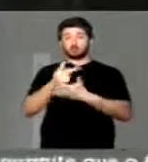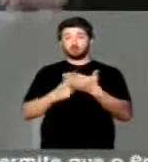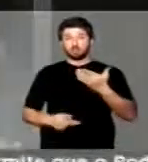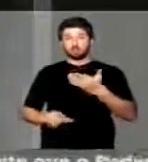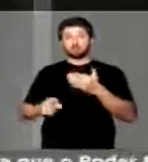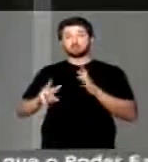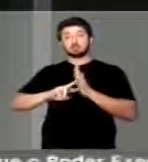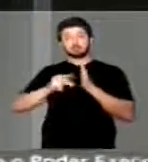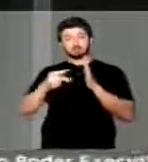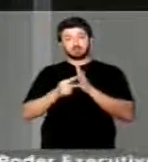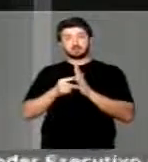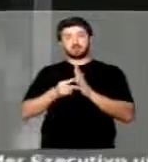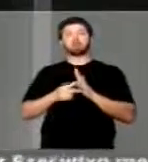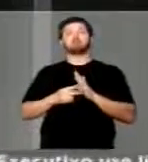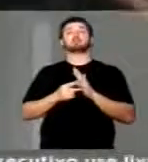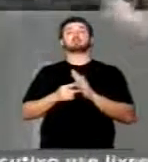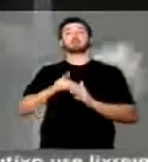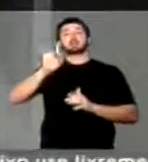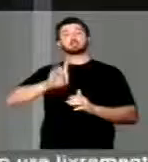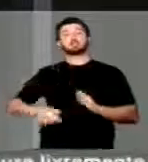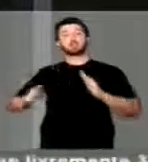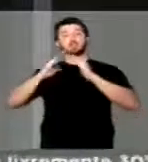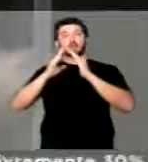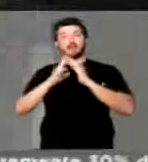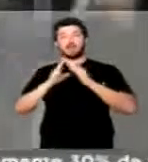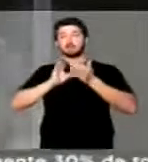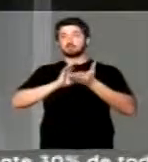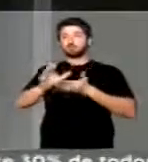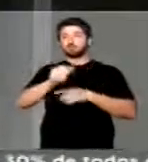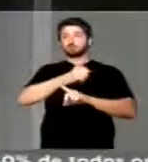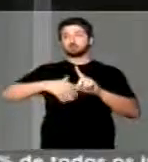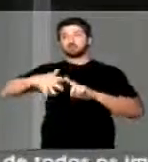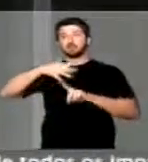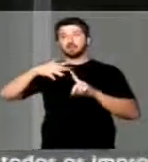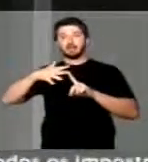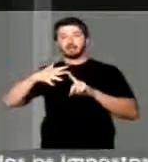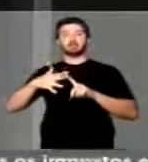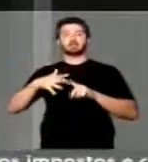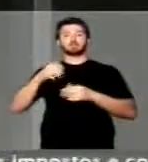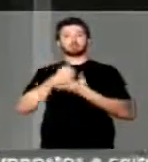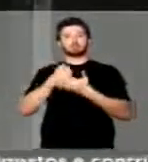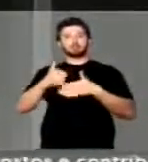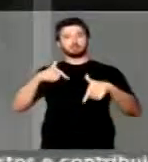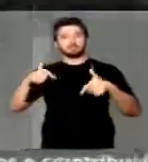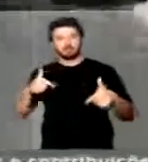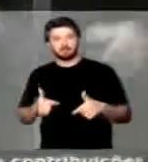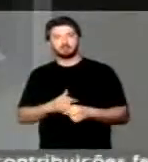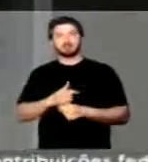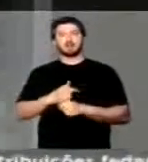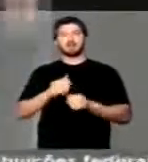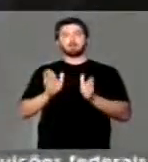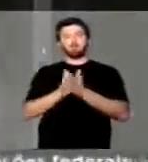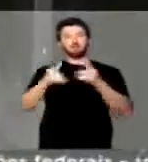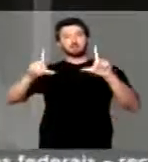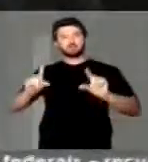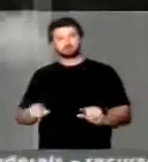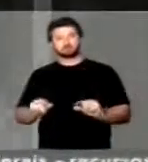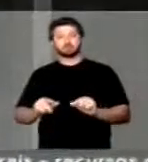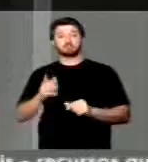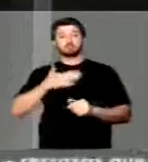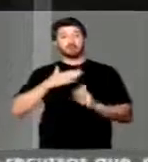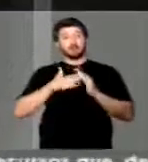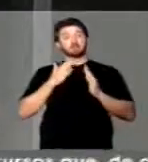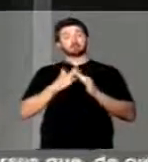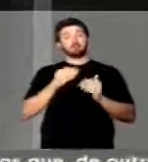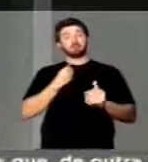representam direito à moradia, investimentos sociais, geração de emprego, diminuição da miséria, como é Minha